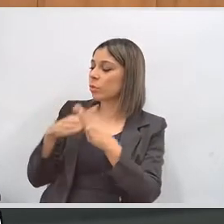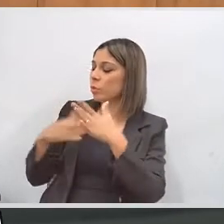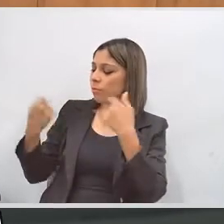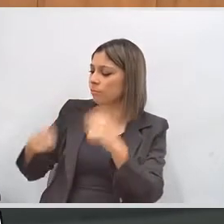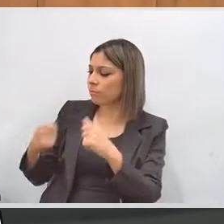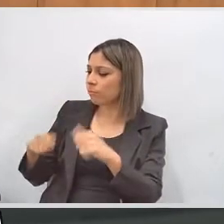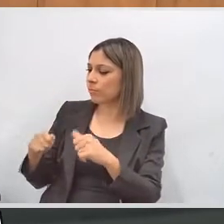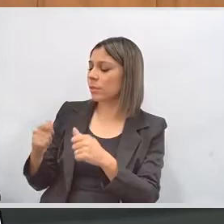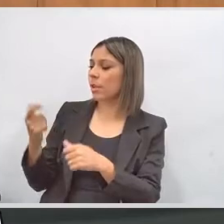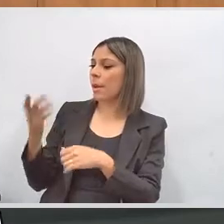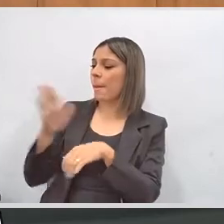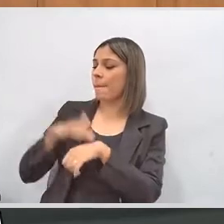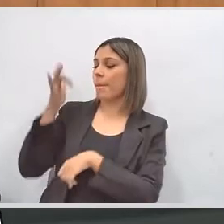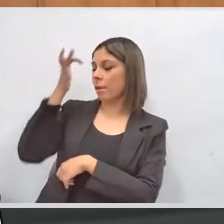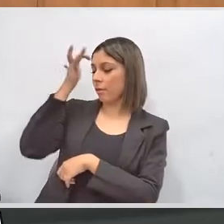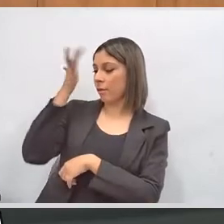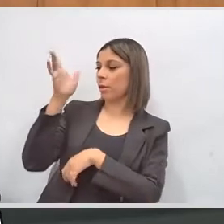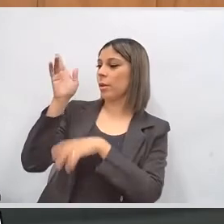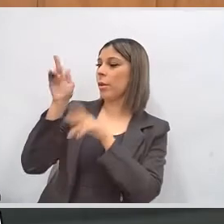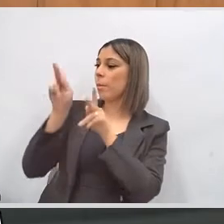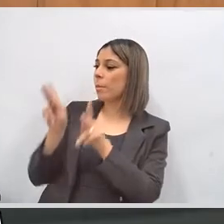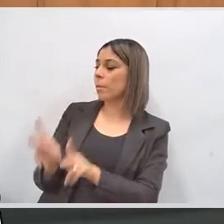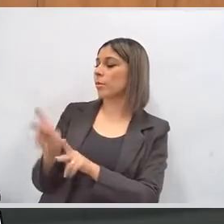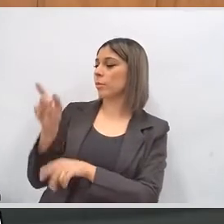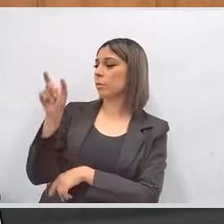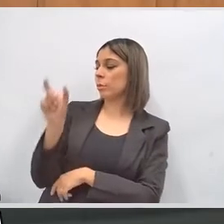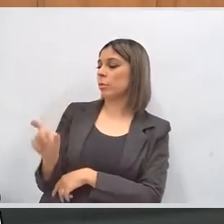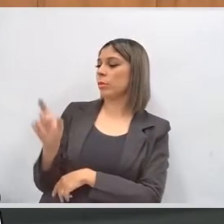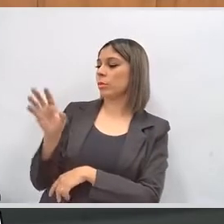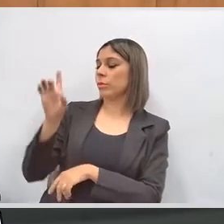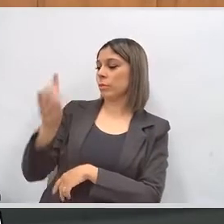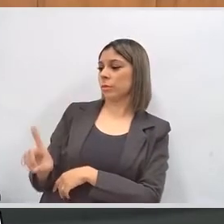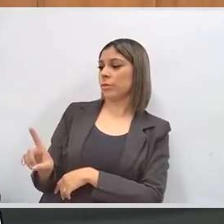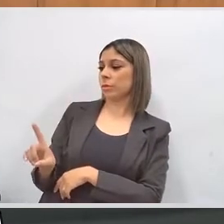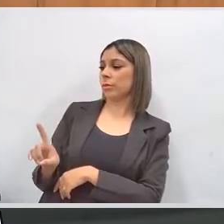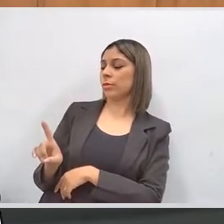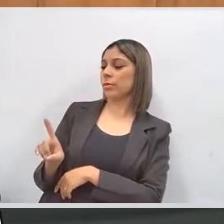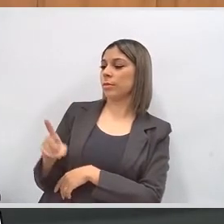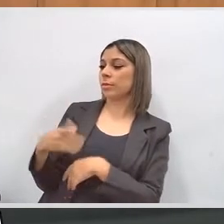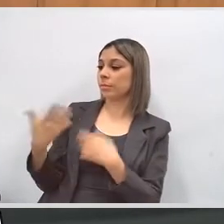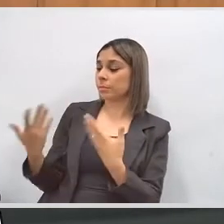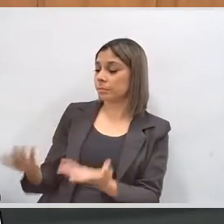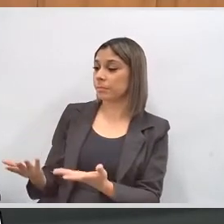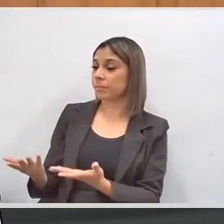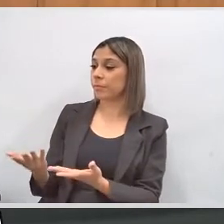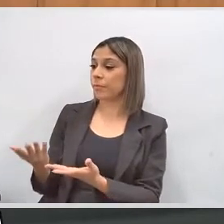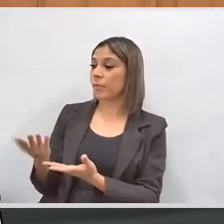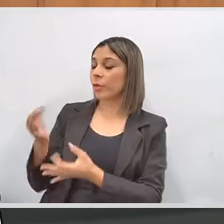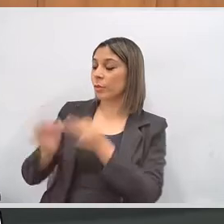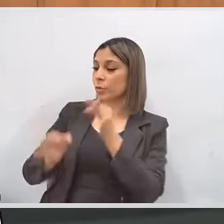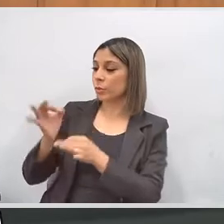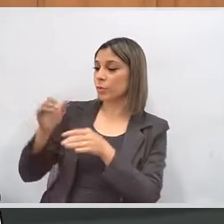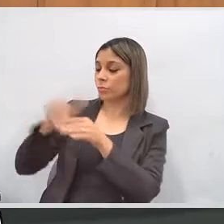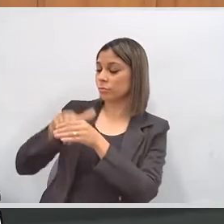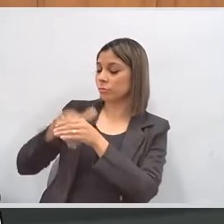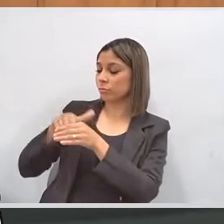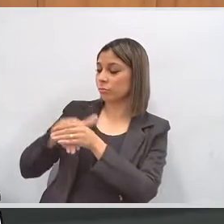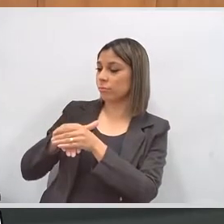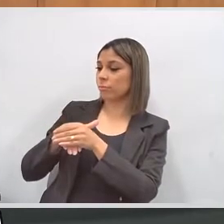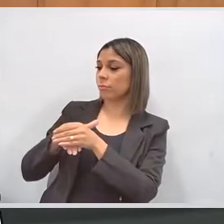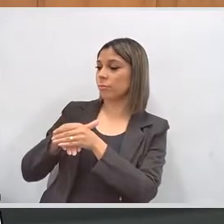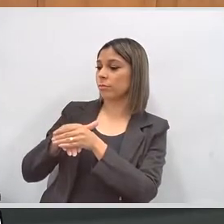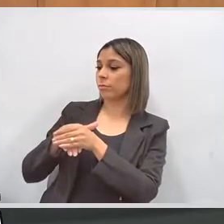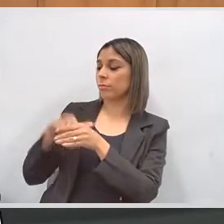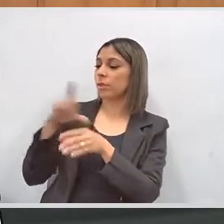necessárias à facilitação do acesso da pessoa com deficiência. Neste diapasão, a Justiça Eleitoral,